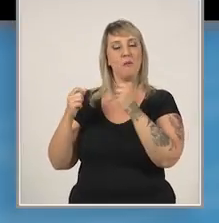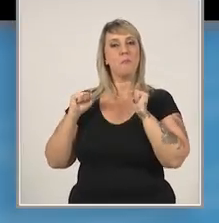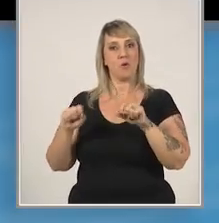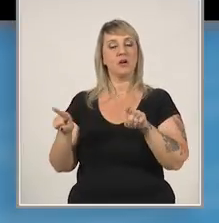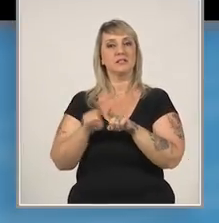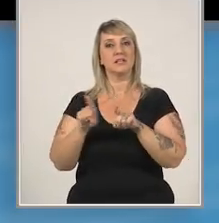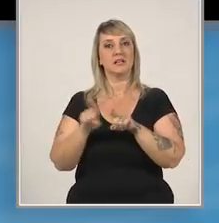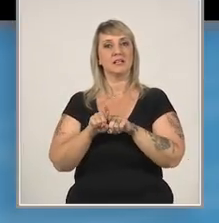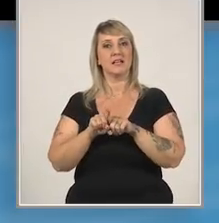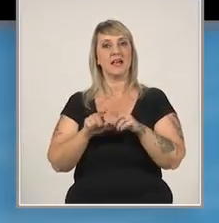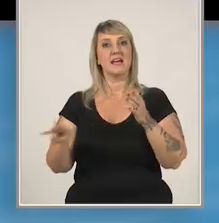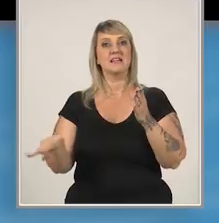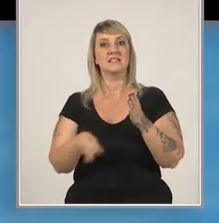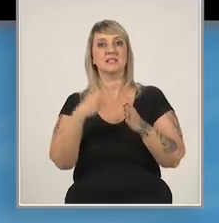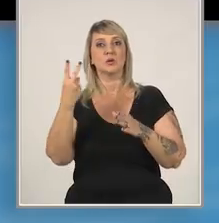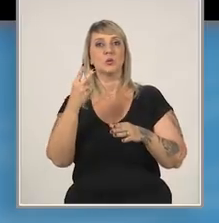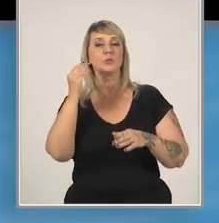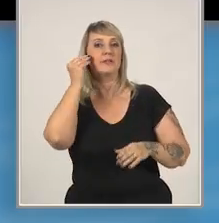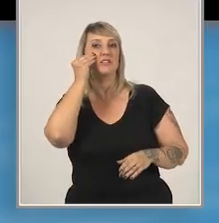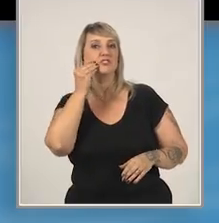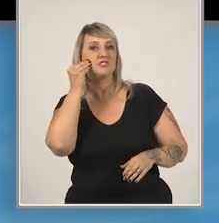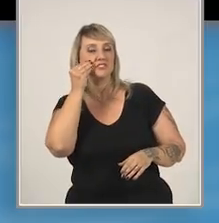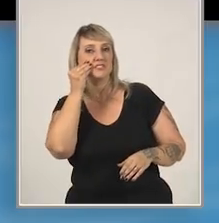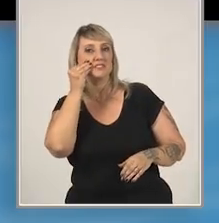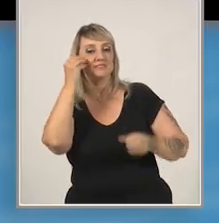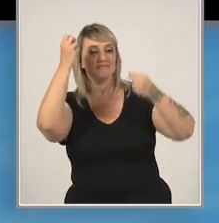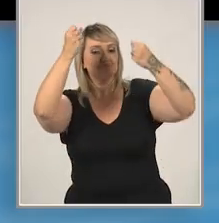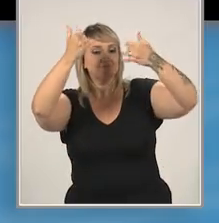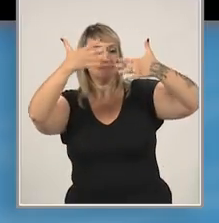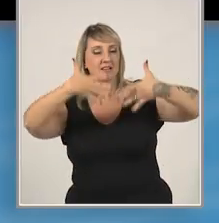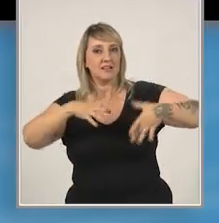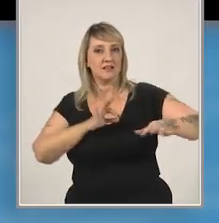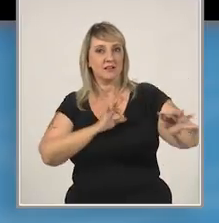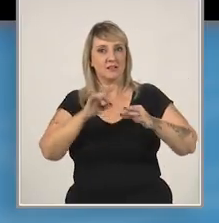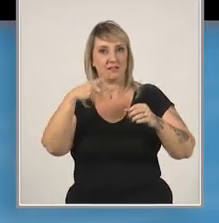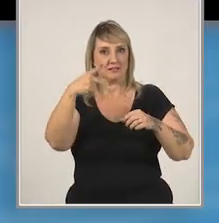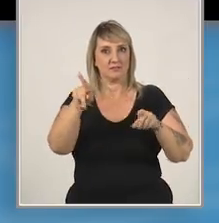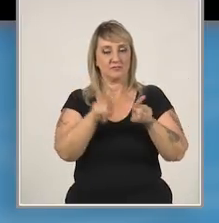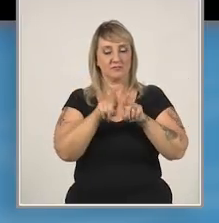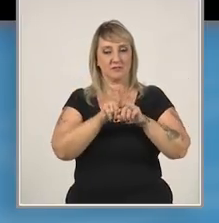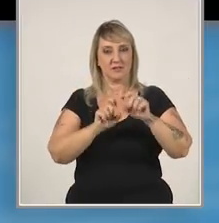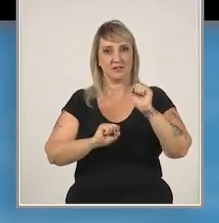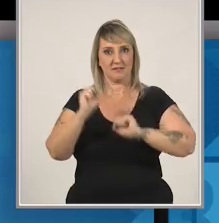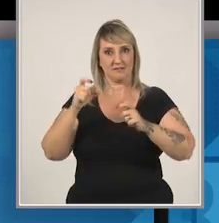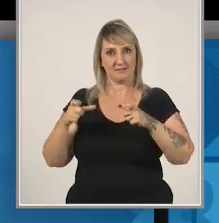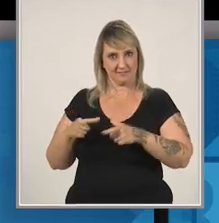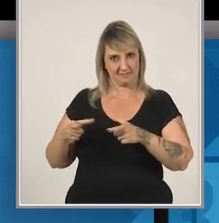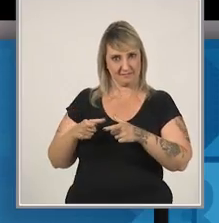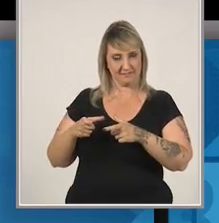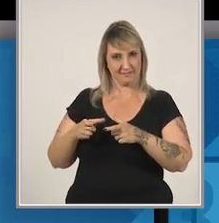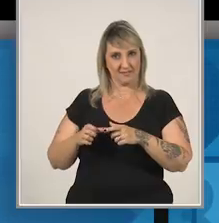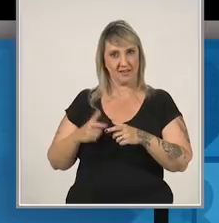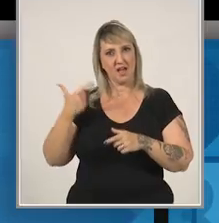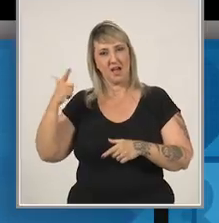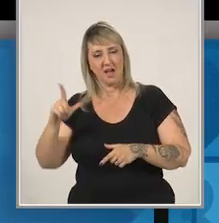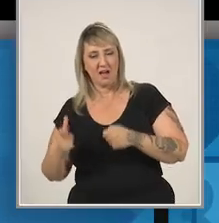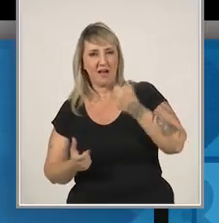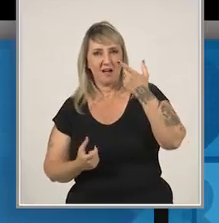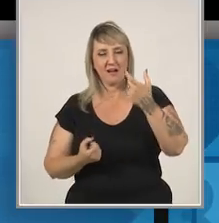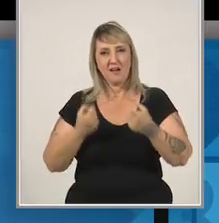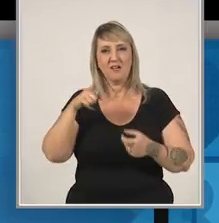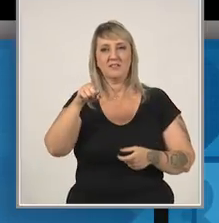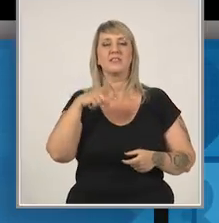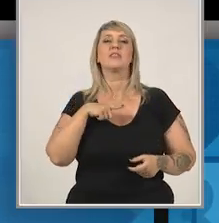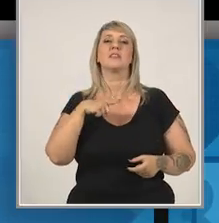Ele poderá, inclusive, lhe dar uma segunda chance para detalhar o projeto e a sua startup. No entanto, em alguns